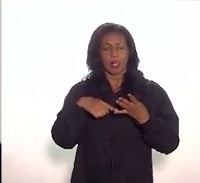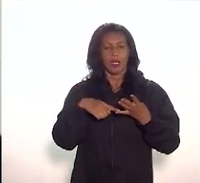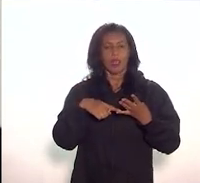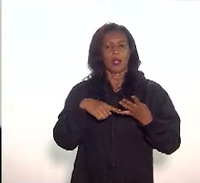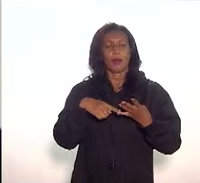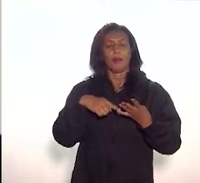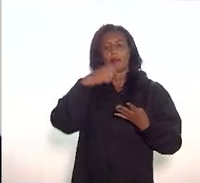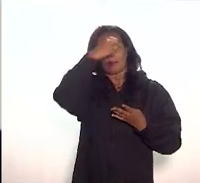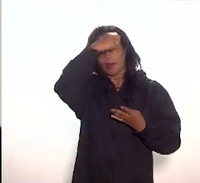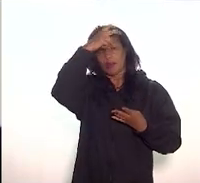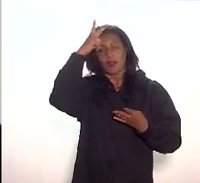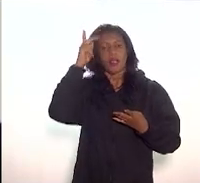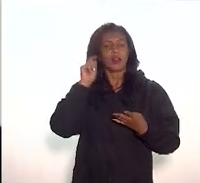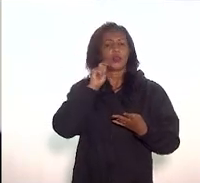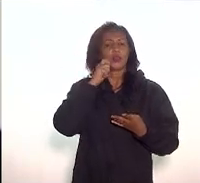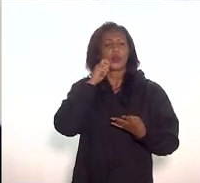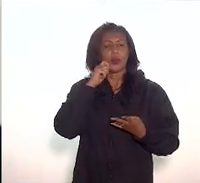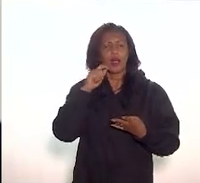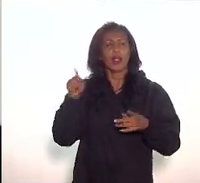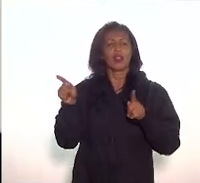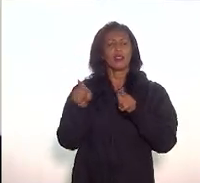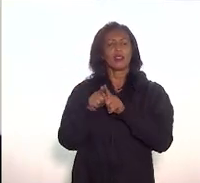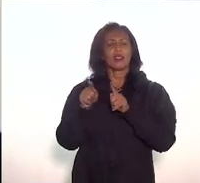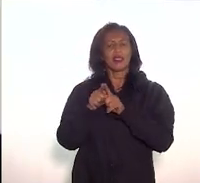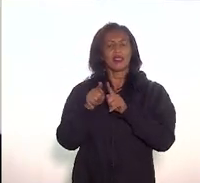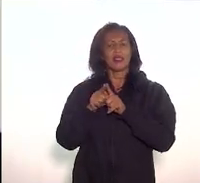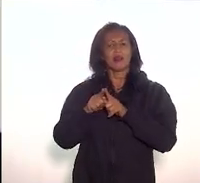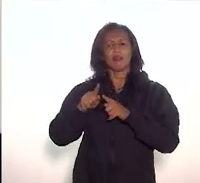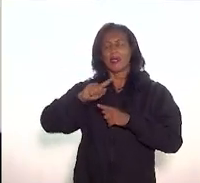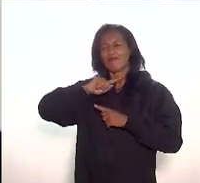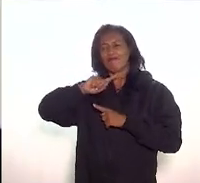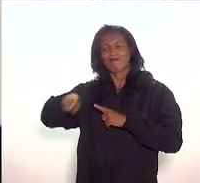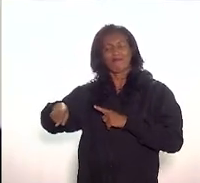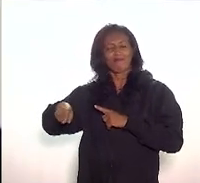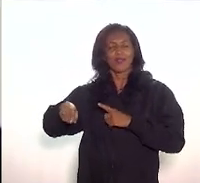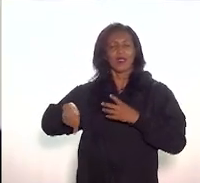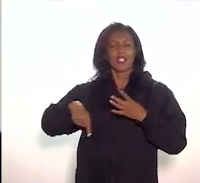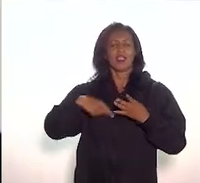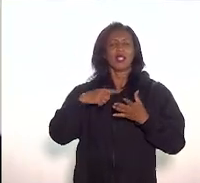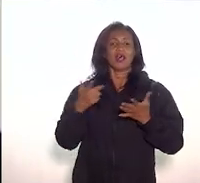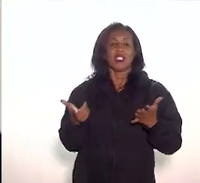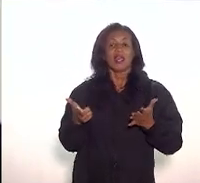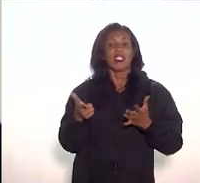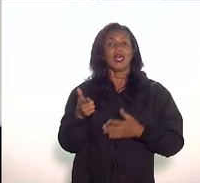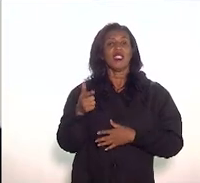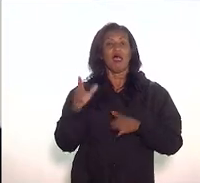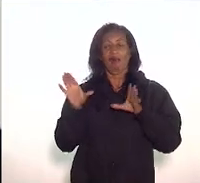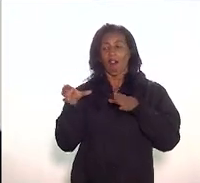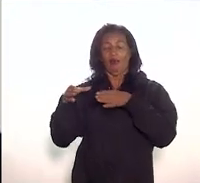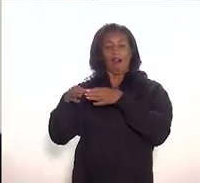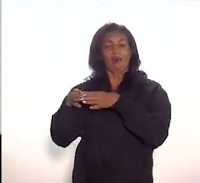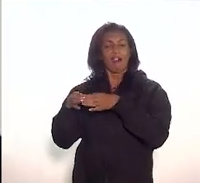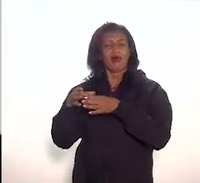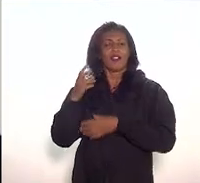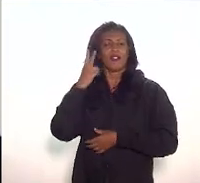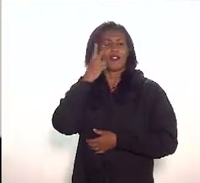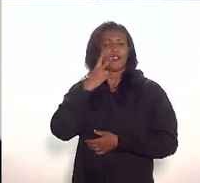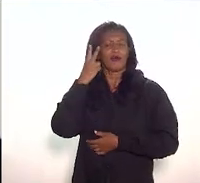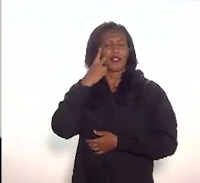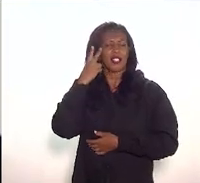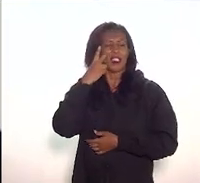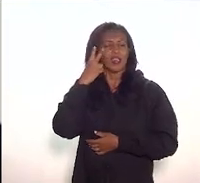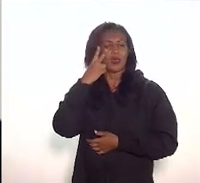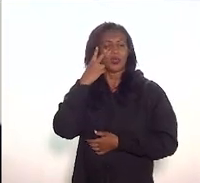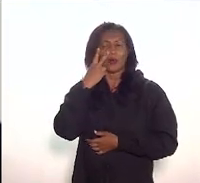época ele nega e a Câmara de Vereadores ele na verdade sanciona, derruba o veto do